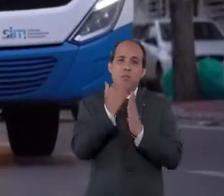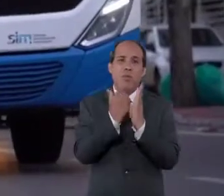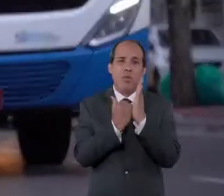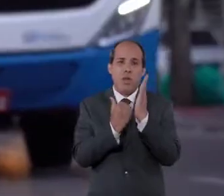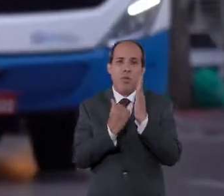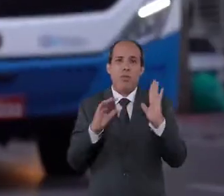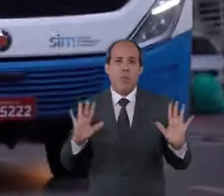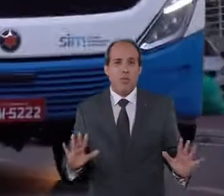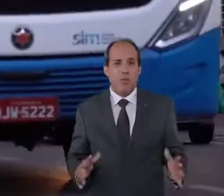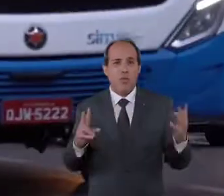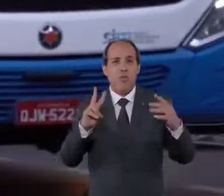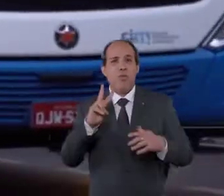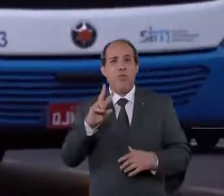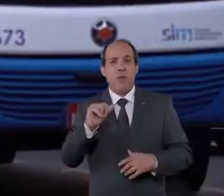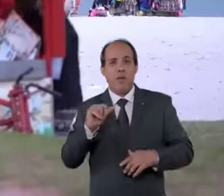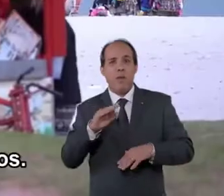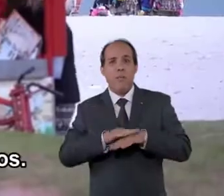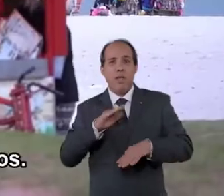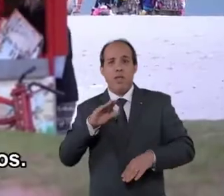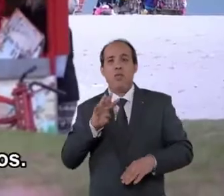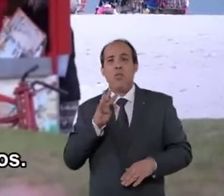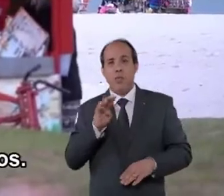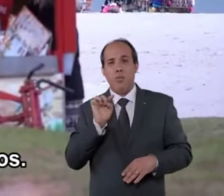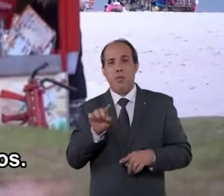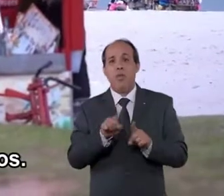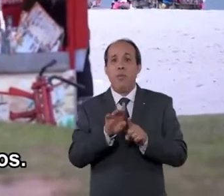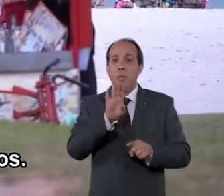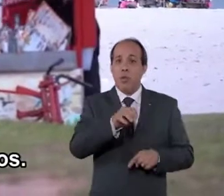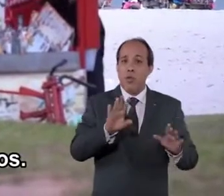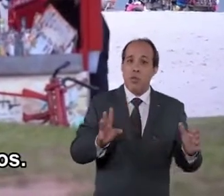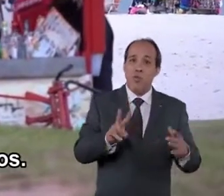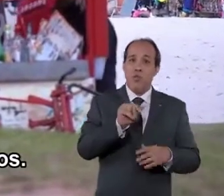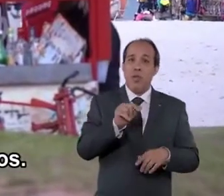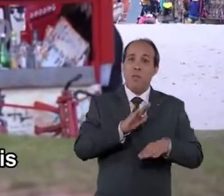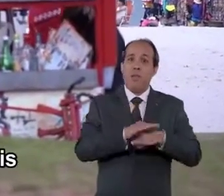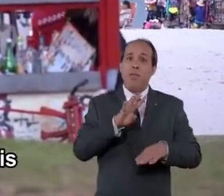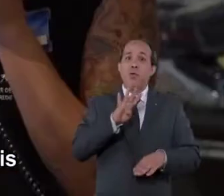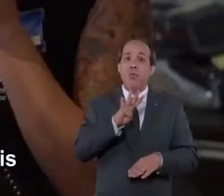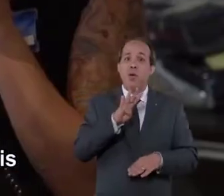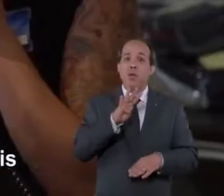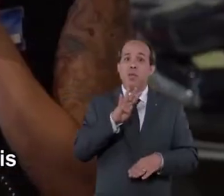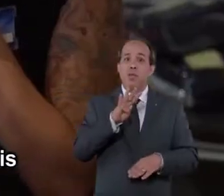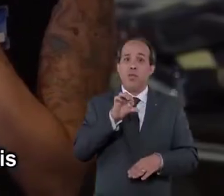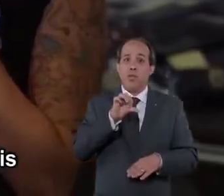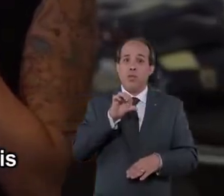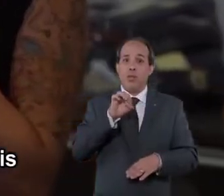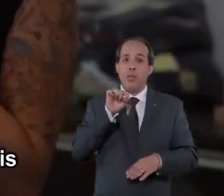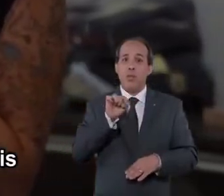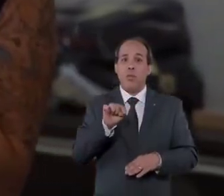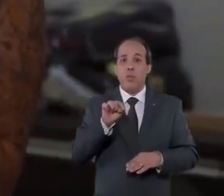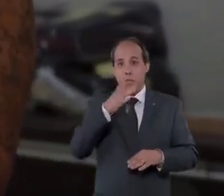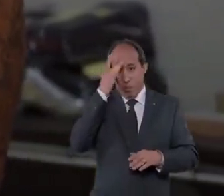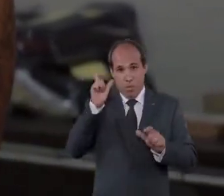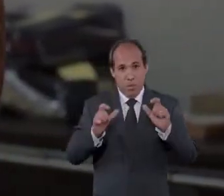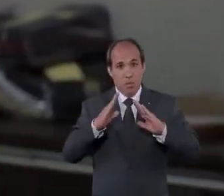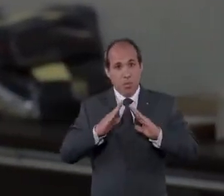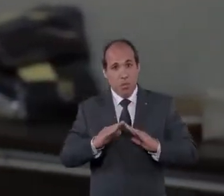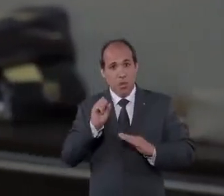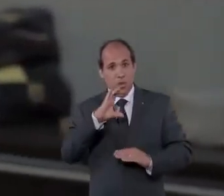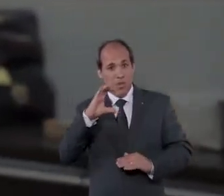créditos diferenciados pelo Fungetur, que salvou mais de 4 mil empregos. Stilbem salvou o emprego de mais de